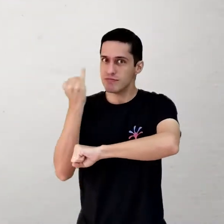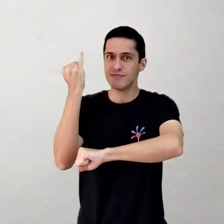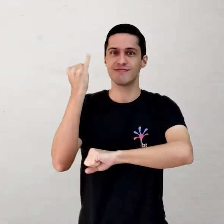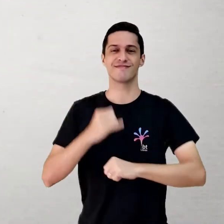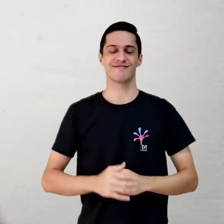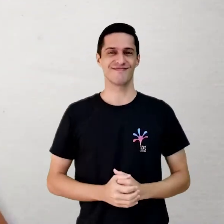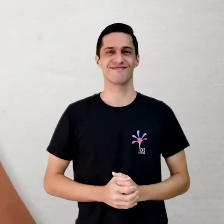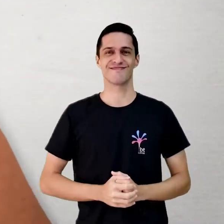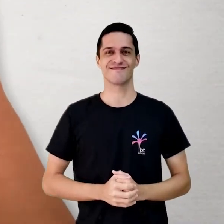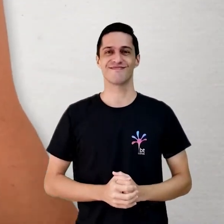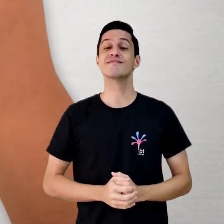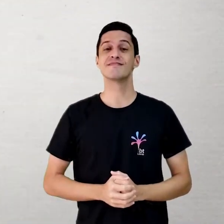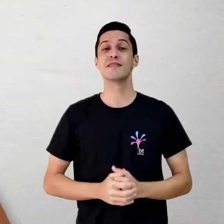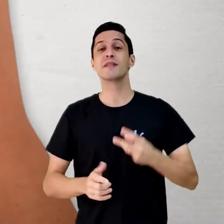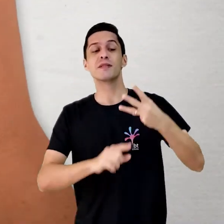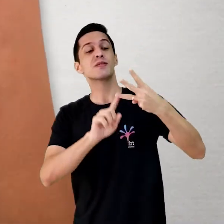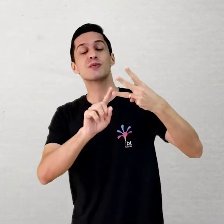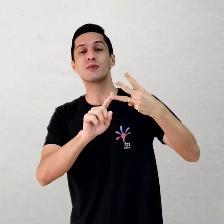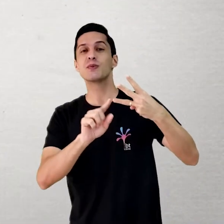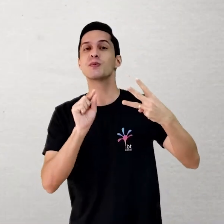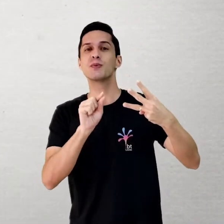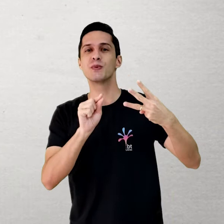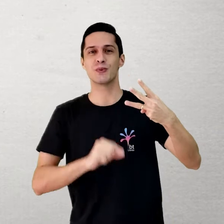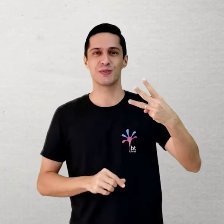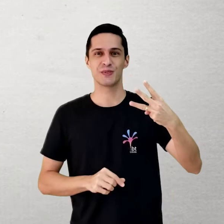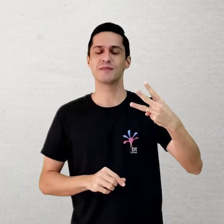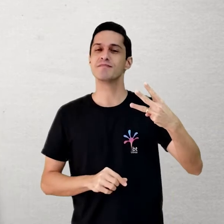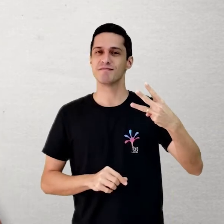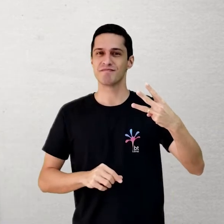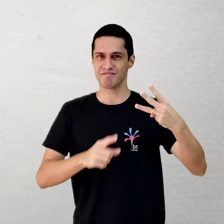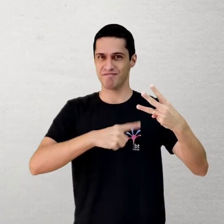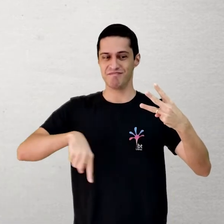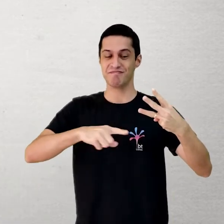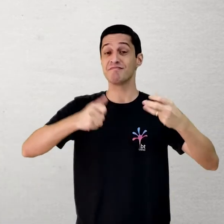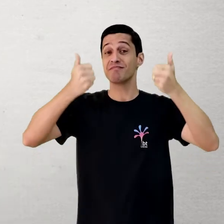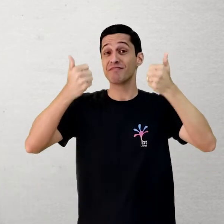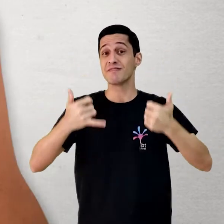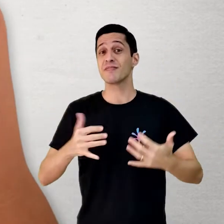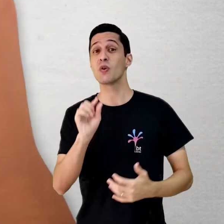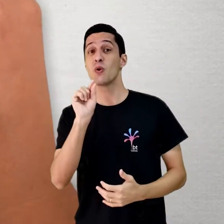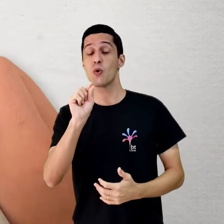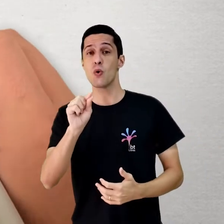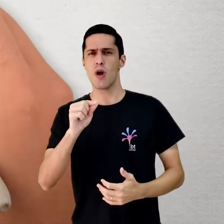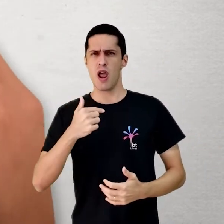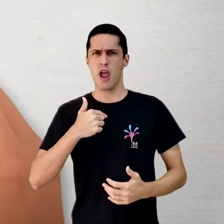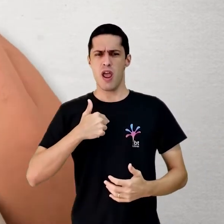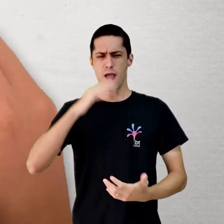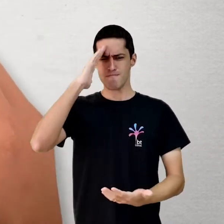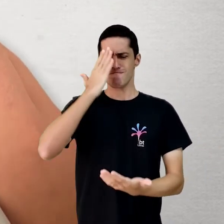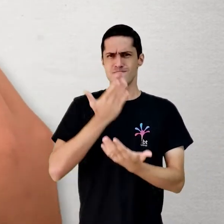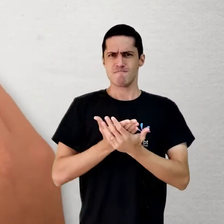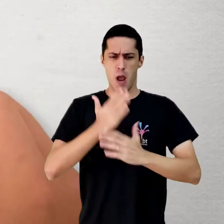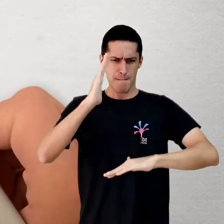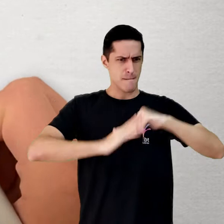docente. Por fim, a última característica pessoal que vamos mencionar está relacionado com a crença de auto eficácia.